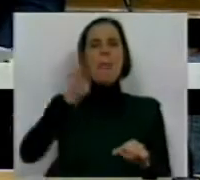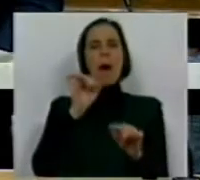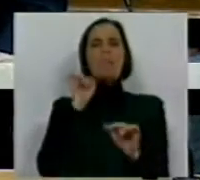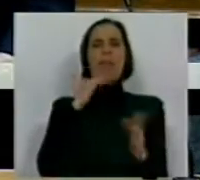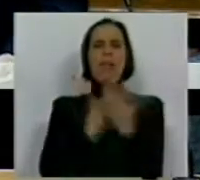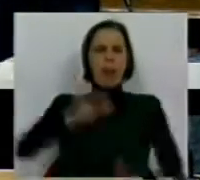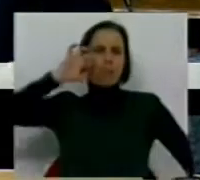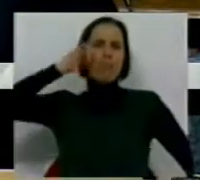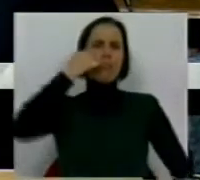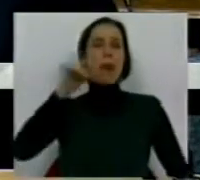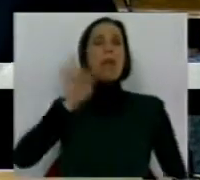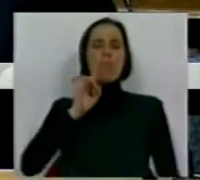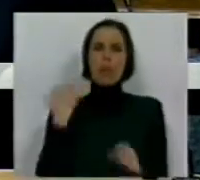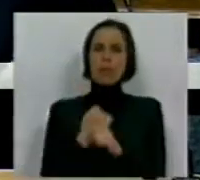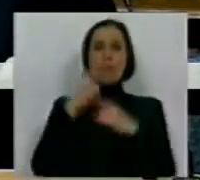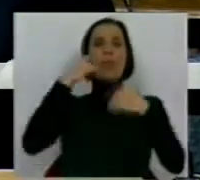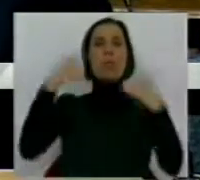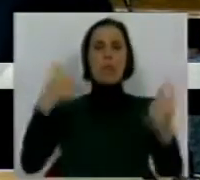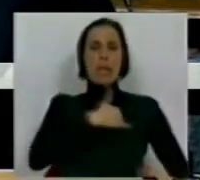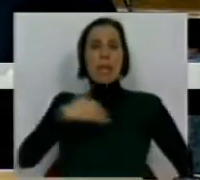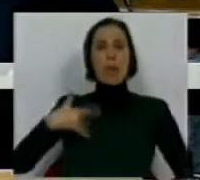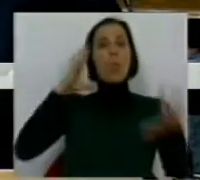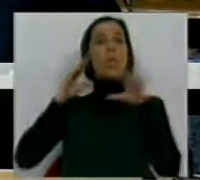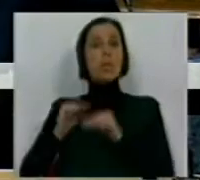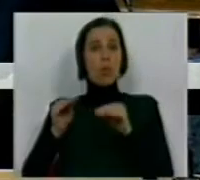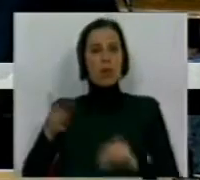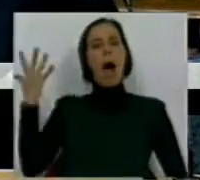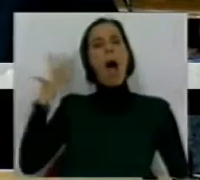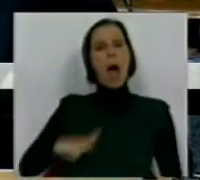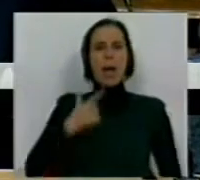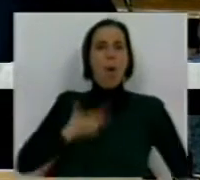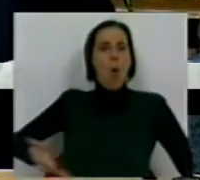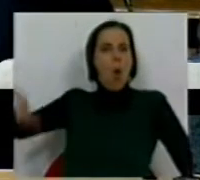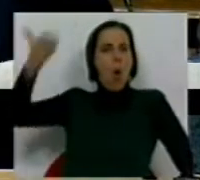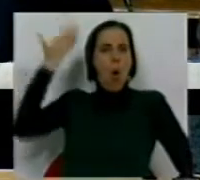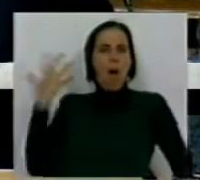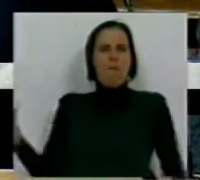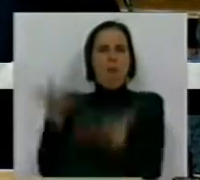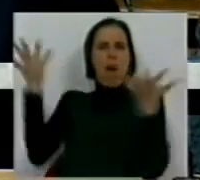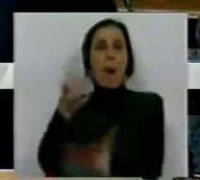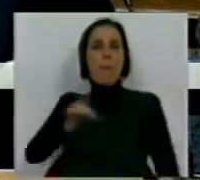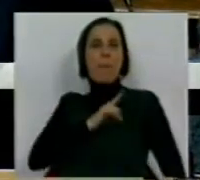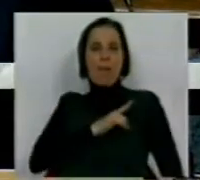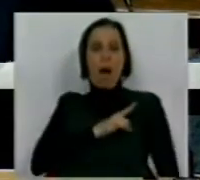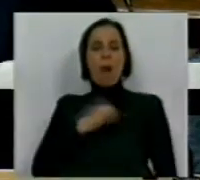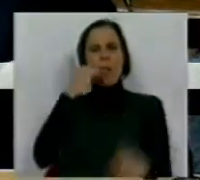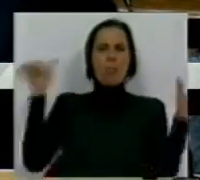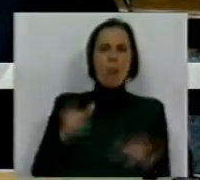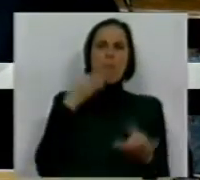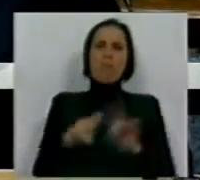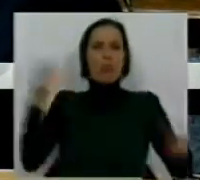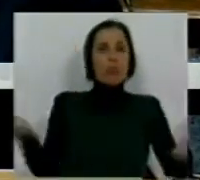peça no ataque a importantes serviços públicos, como a saúde e educação, que querem há muito tempo privatizar, agravando assim as